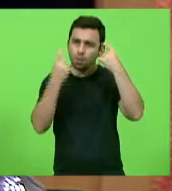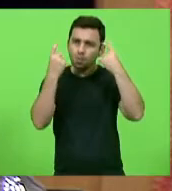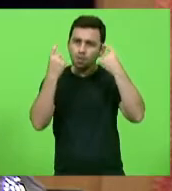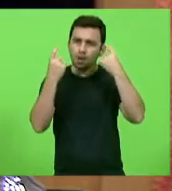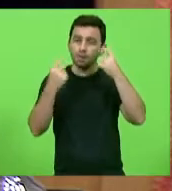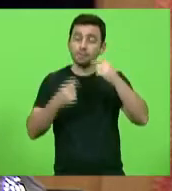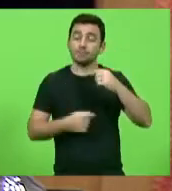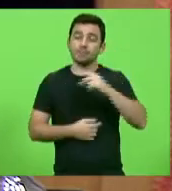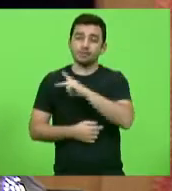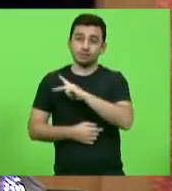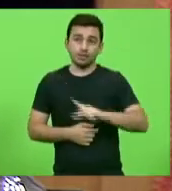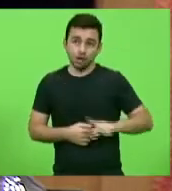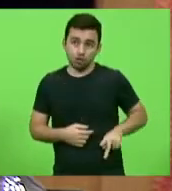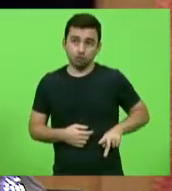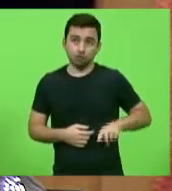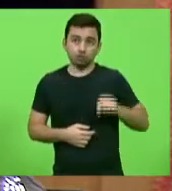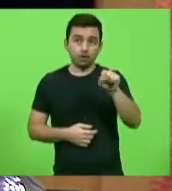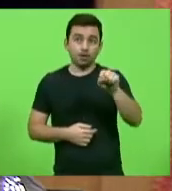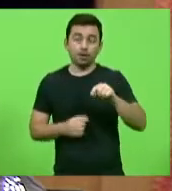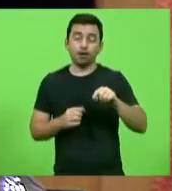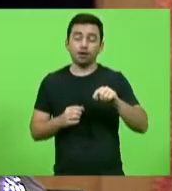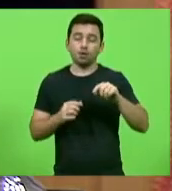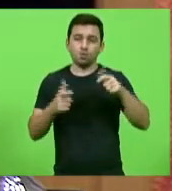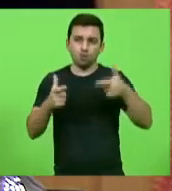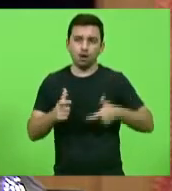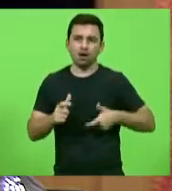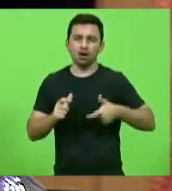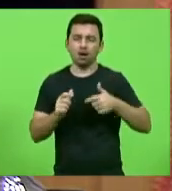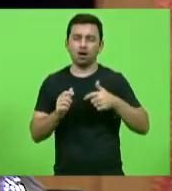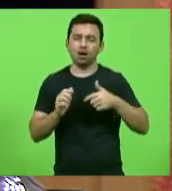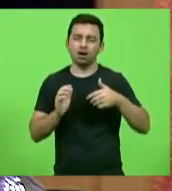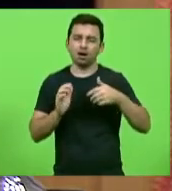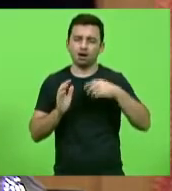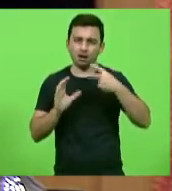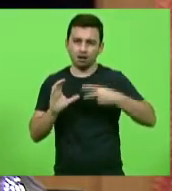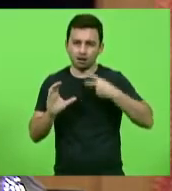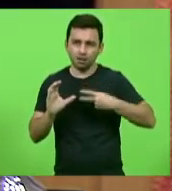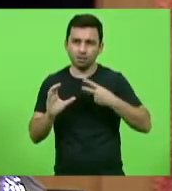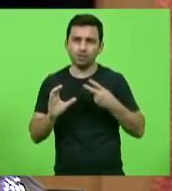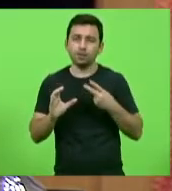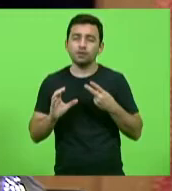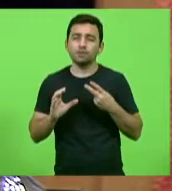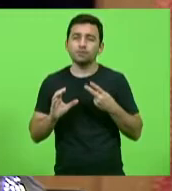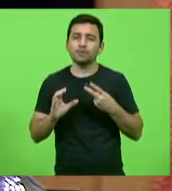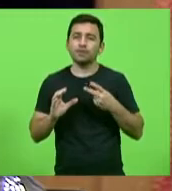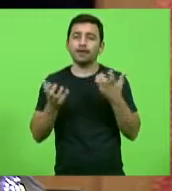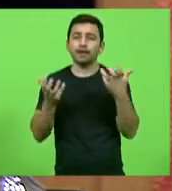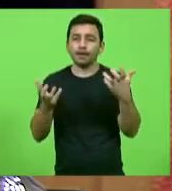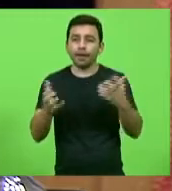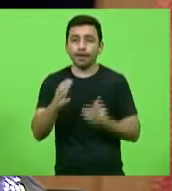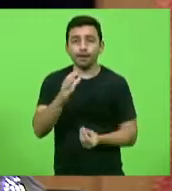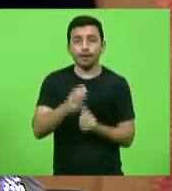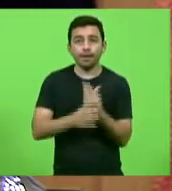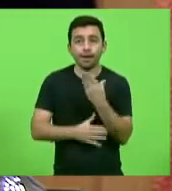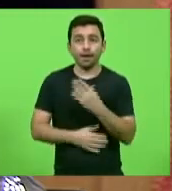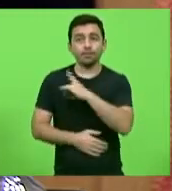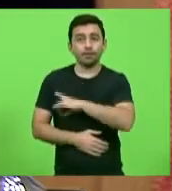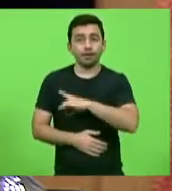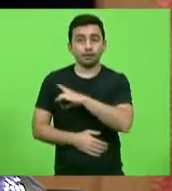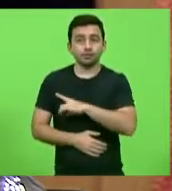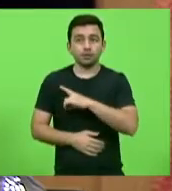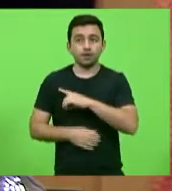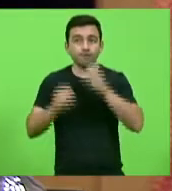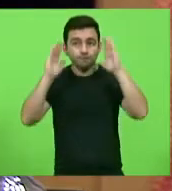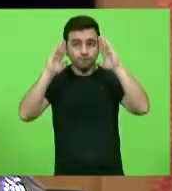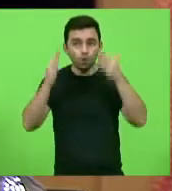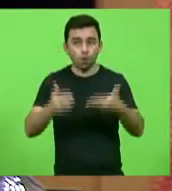presidente da Câmara, inclusive, do município de Timbó e que é a criação de uma delegacia especializada